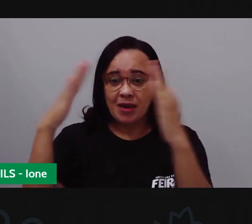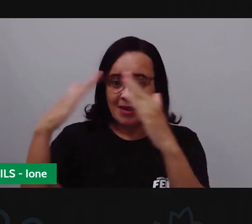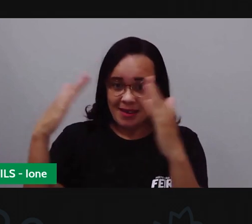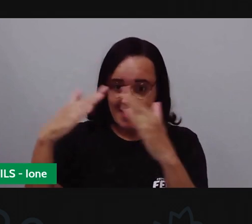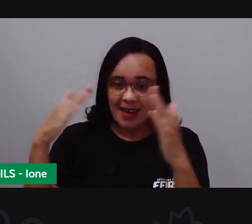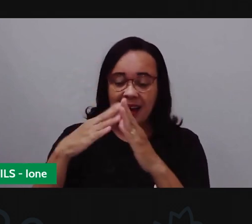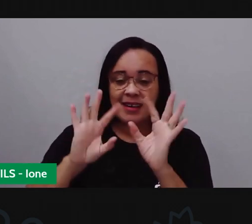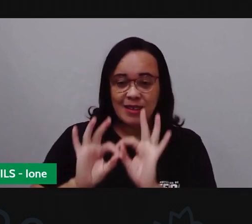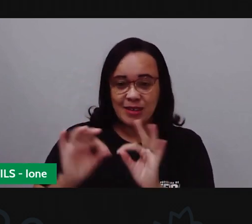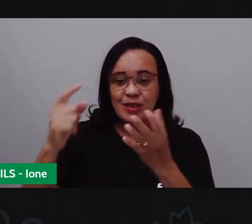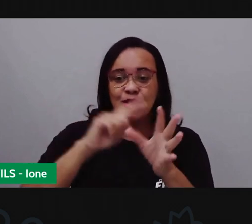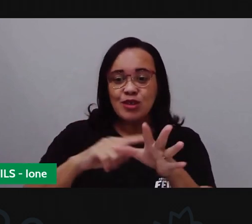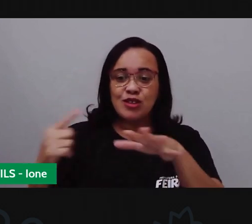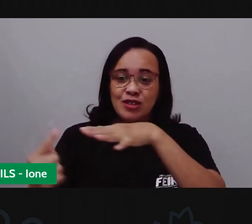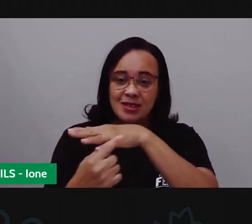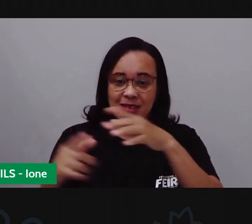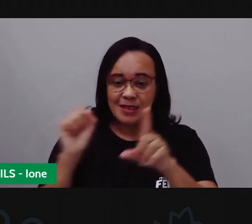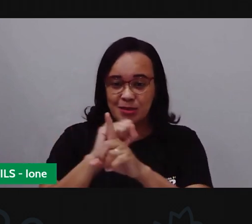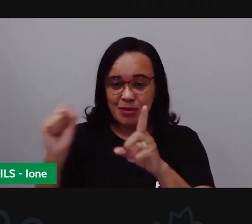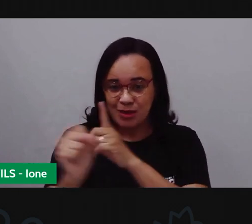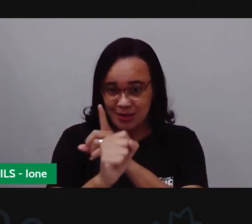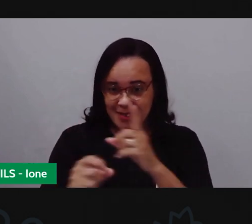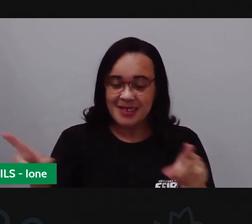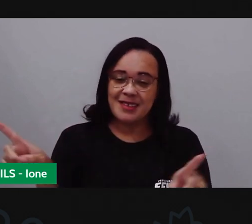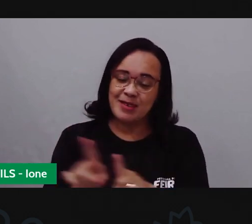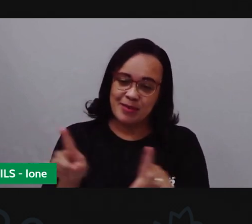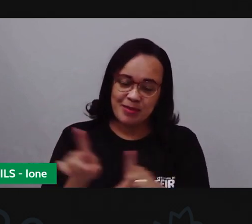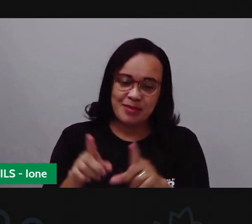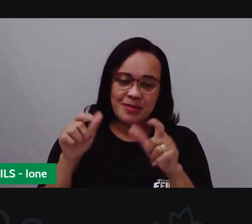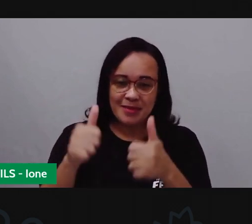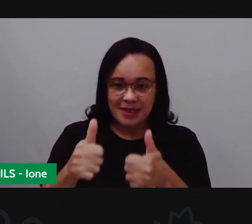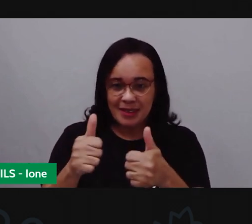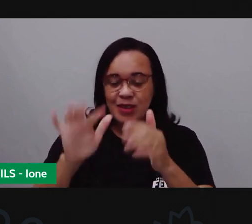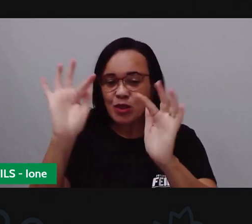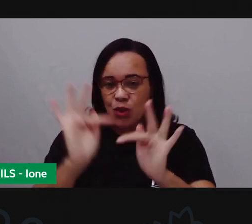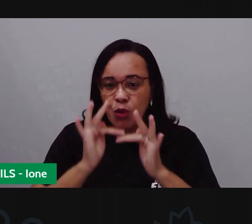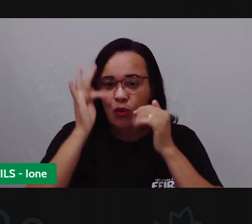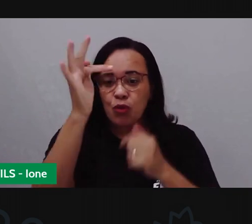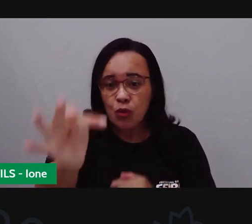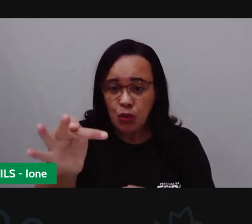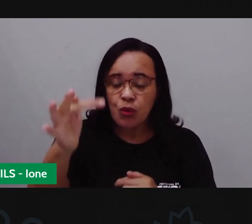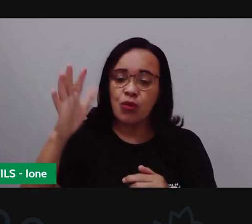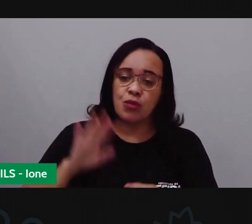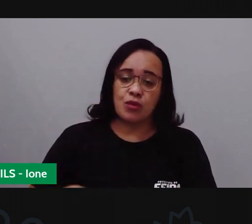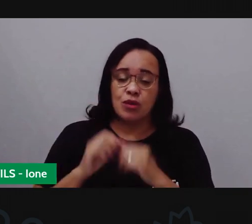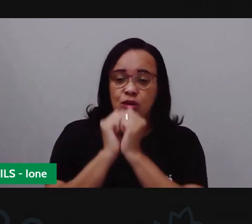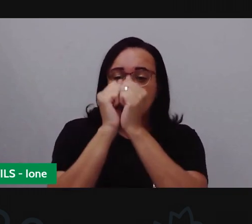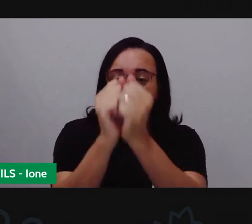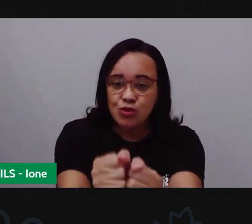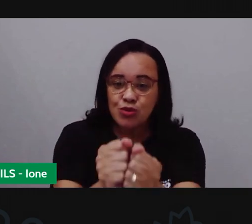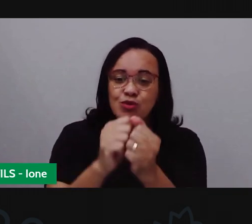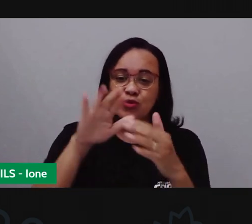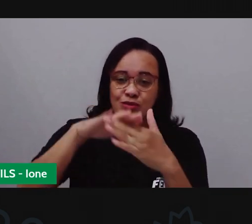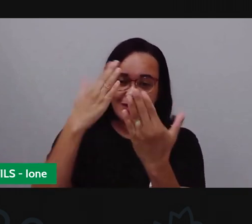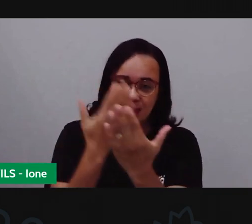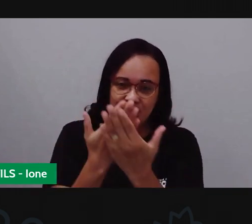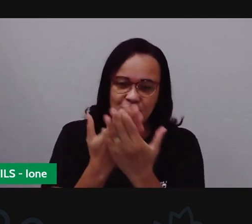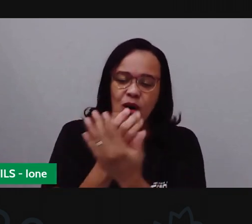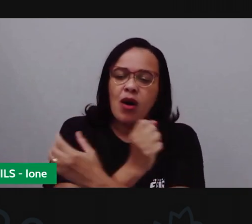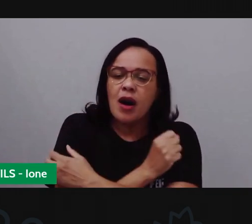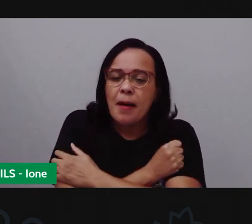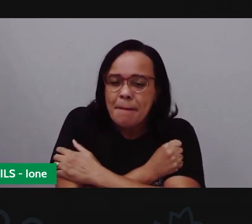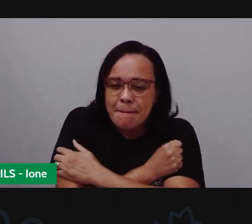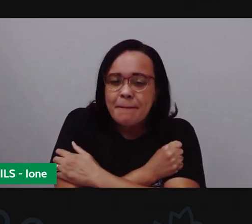o distanciamento social, para que, né, possamos aí em breve voltar às nossas salas de aula e dar aquele abraço